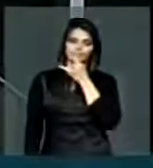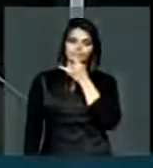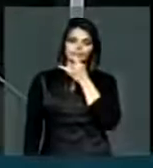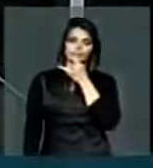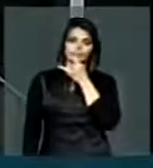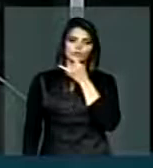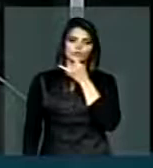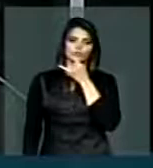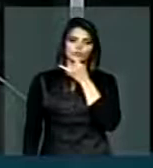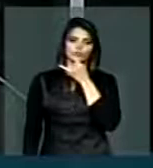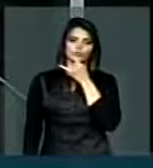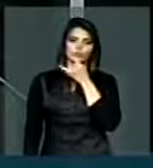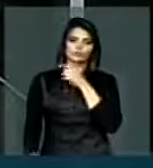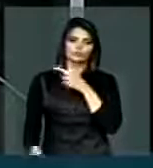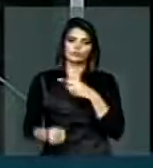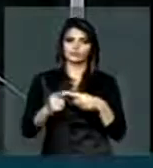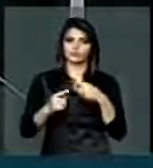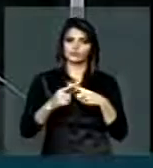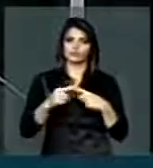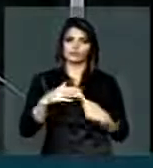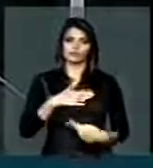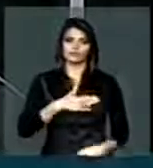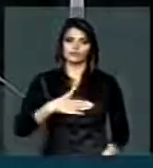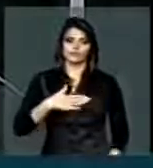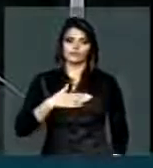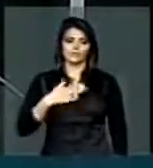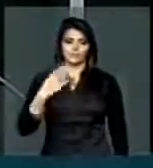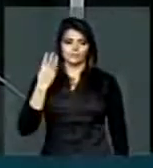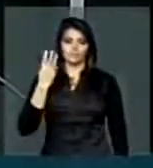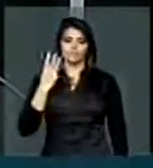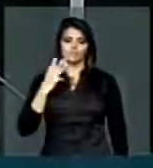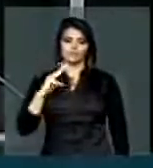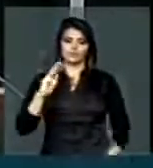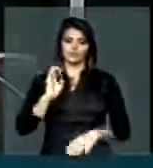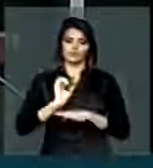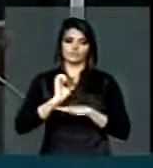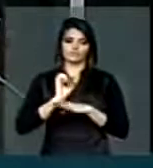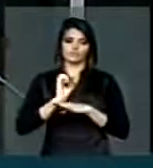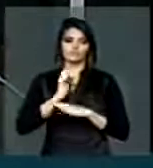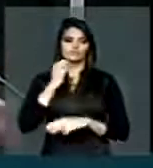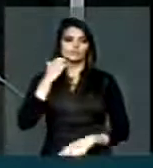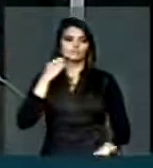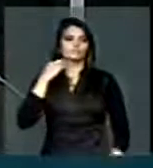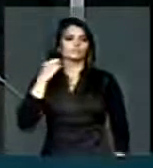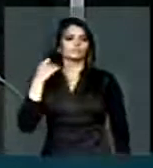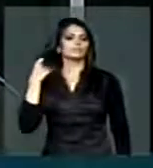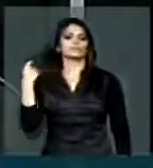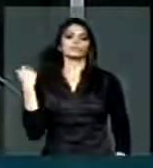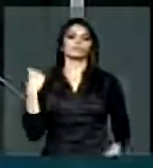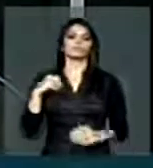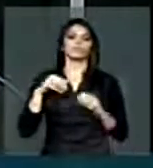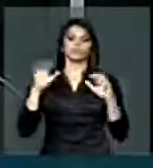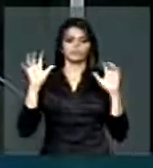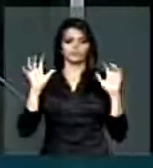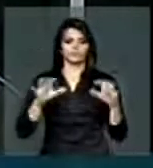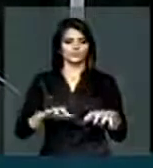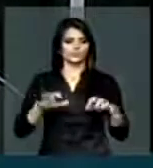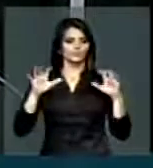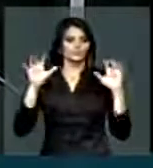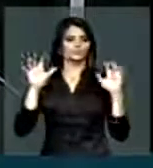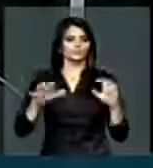lá no meu querido Maranhão, a questão das chuvas tem